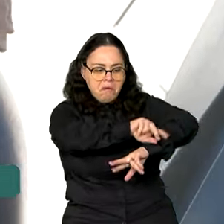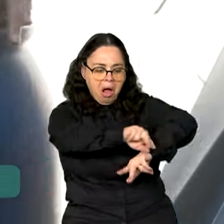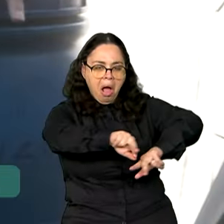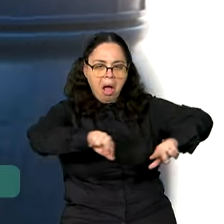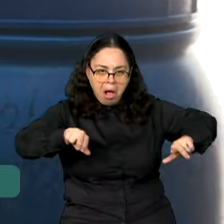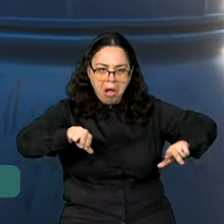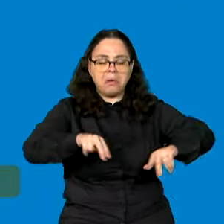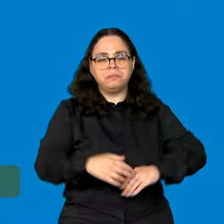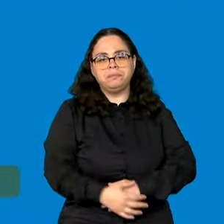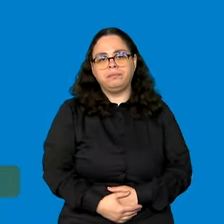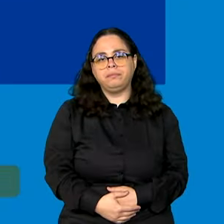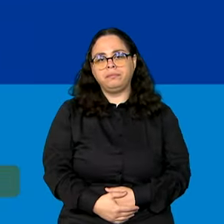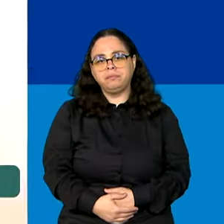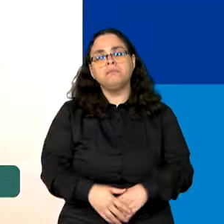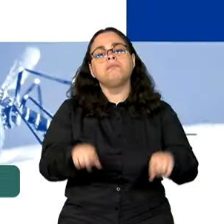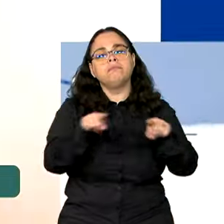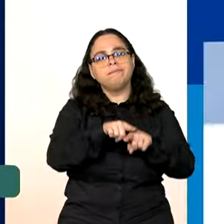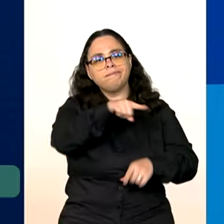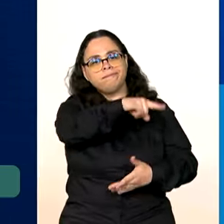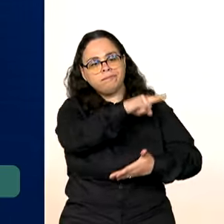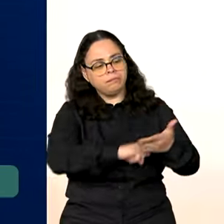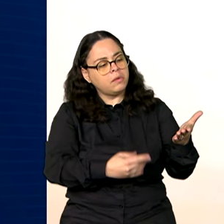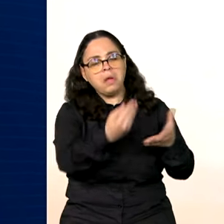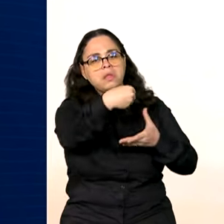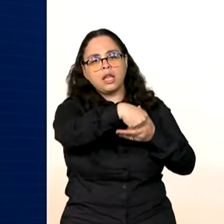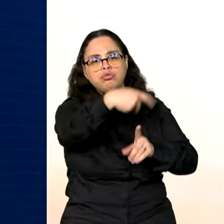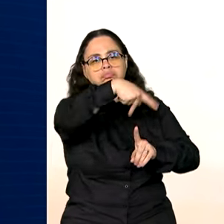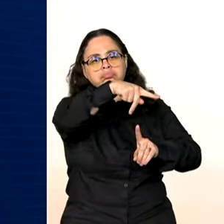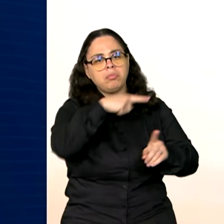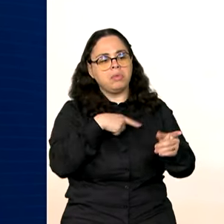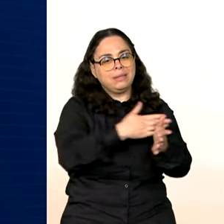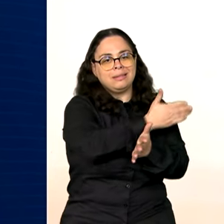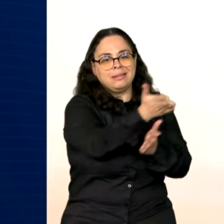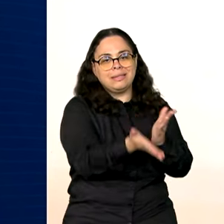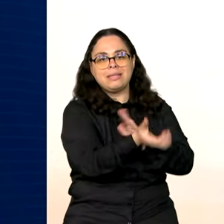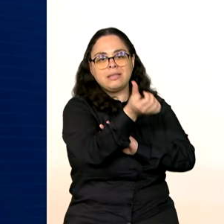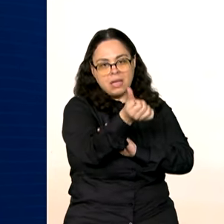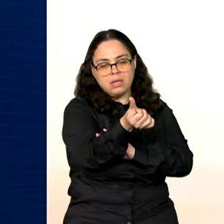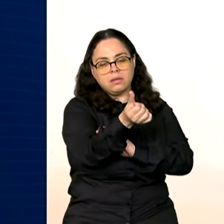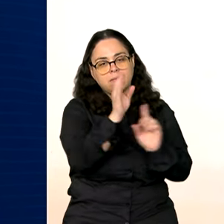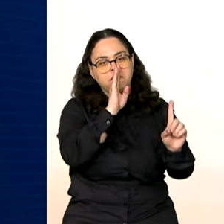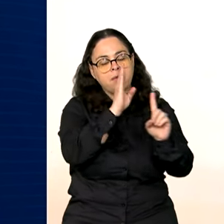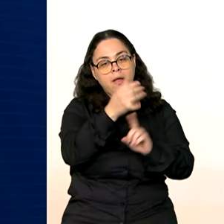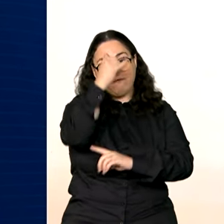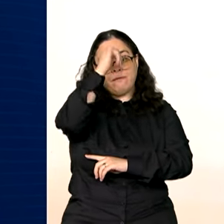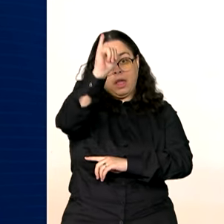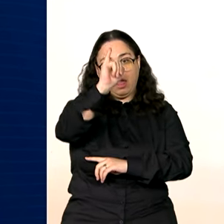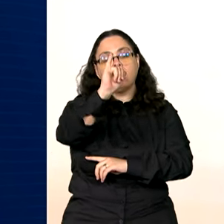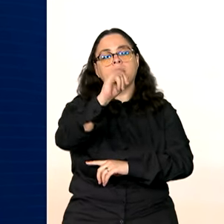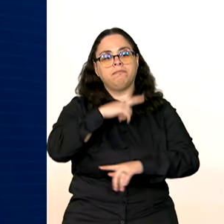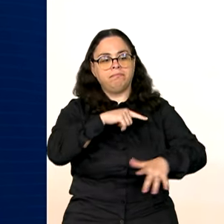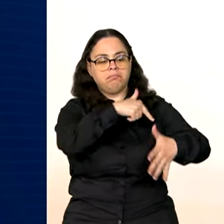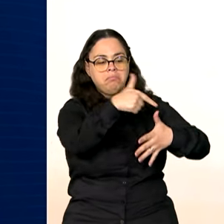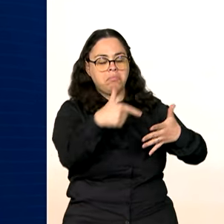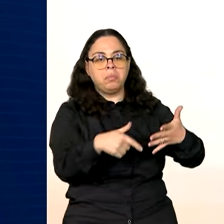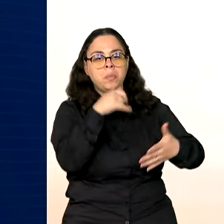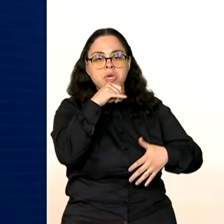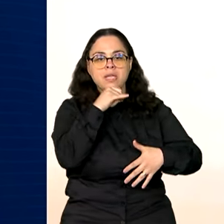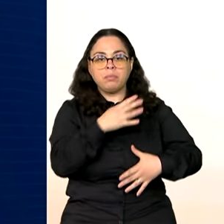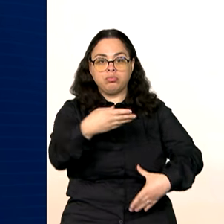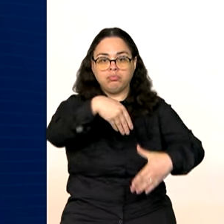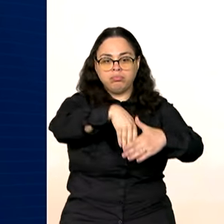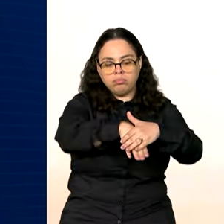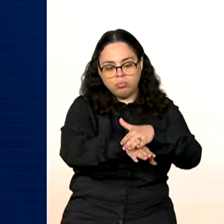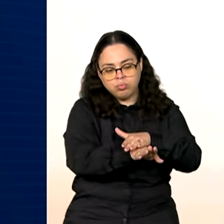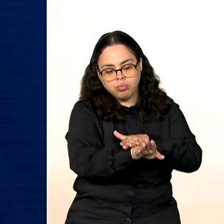zika e oropuxi. O documento aborda seis áreas principais. Prevenção, com ações como a incorporação